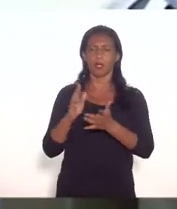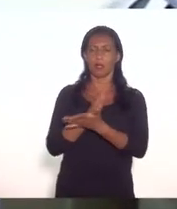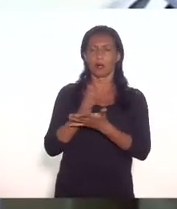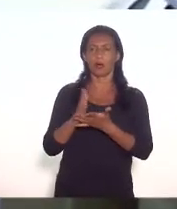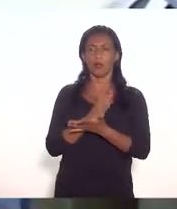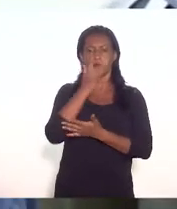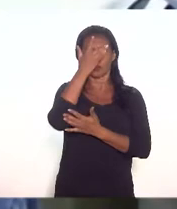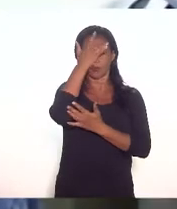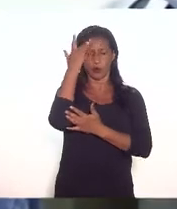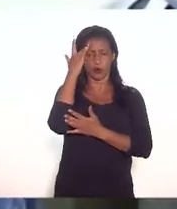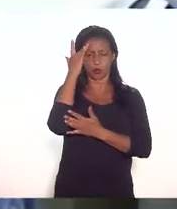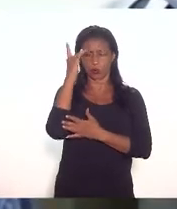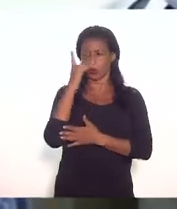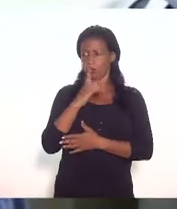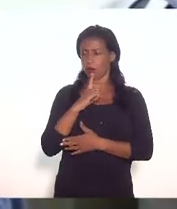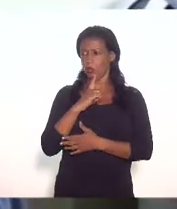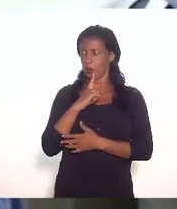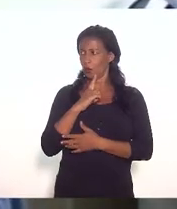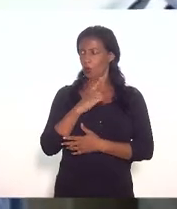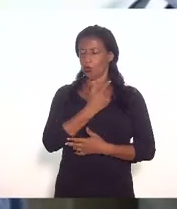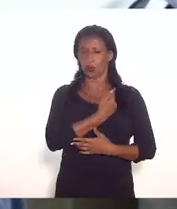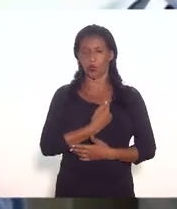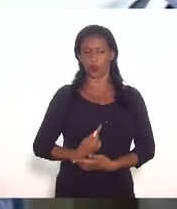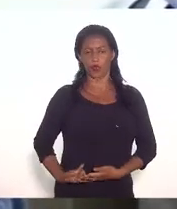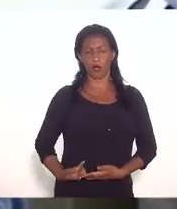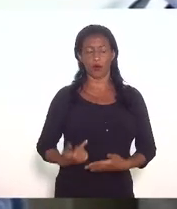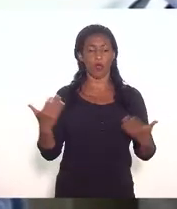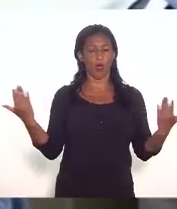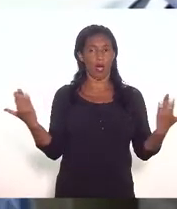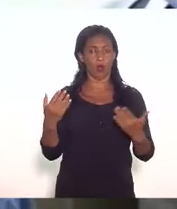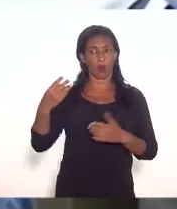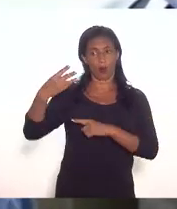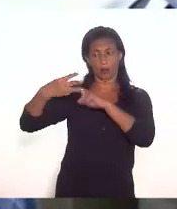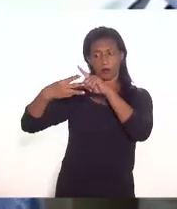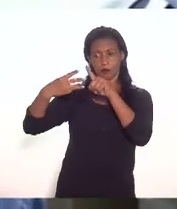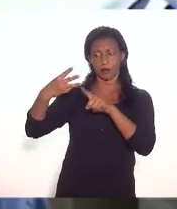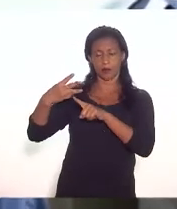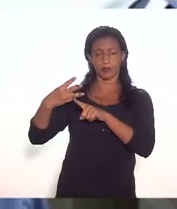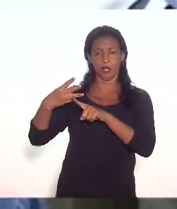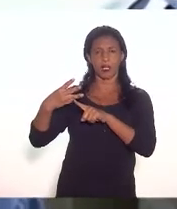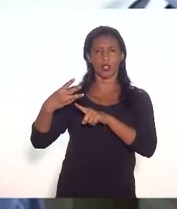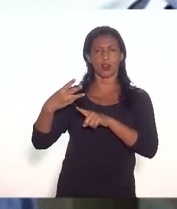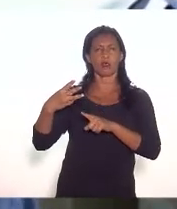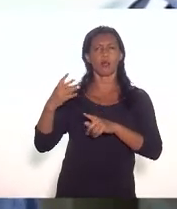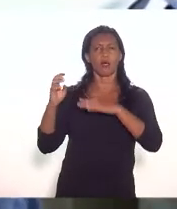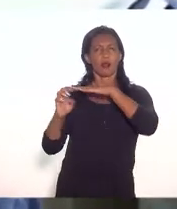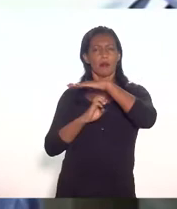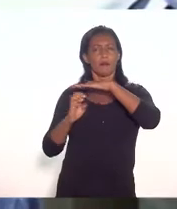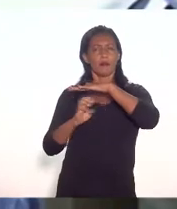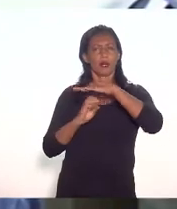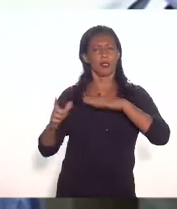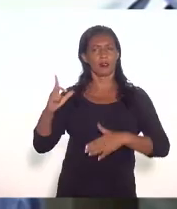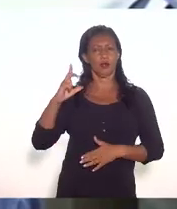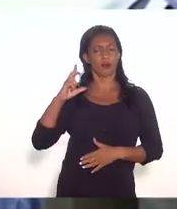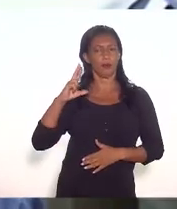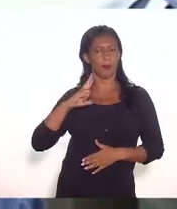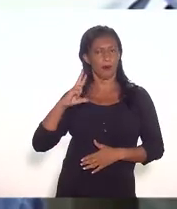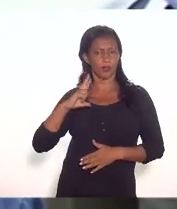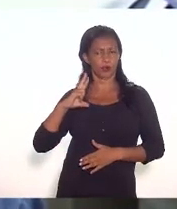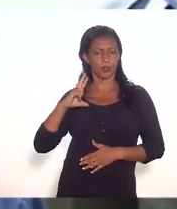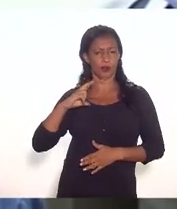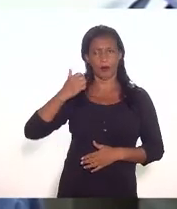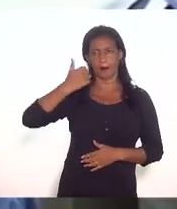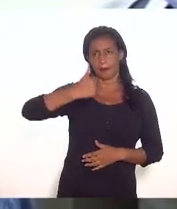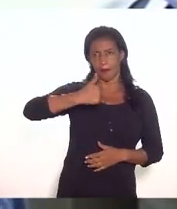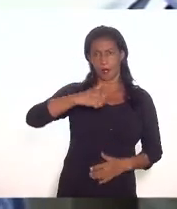ligadas ao governo vou ouvir agora três pessoas ligadas à iniciativa privada primeiro o senhor